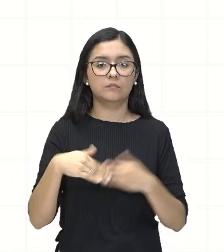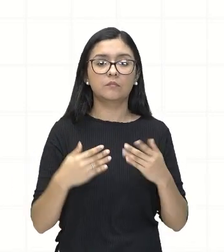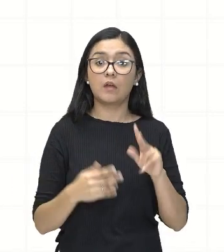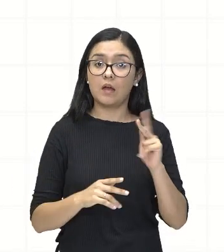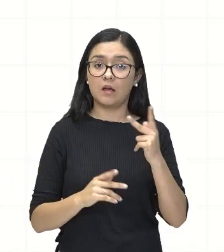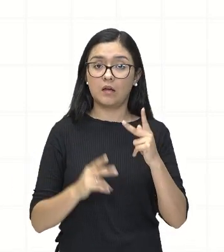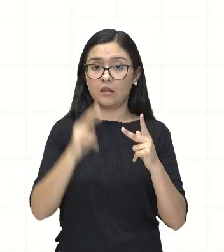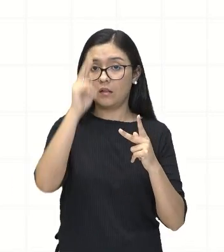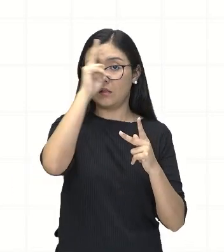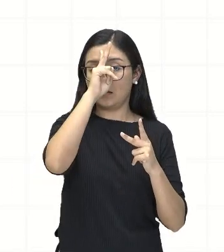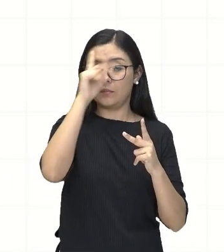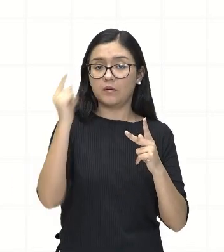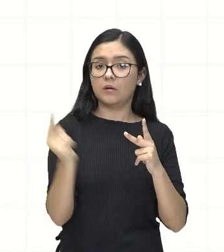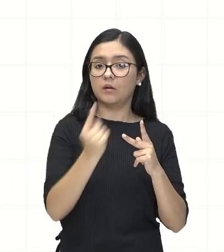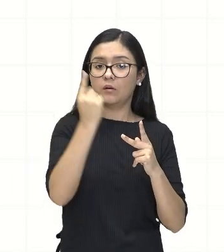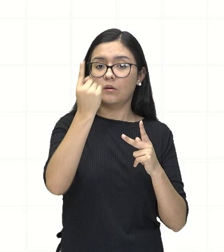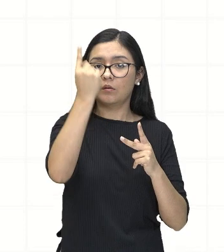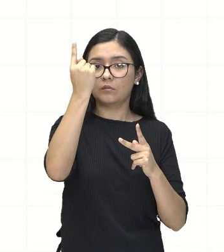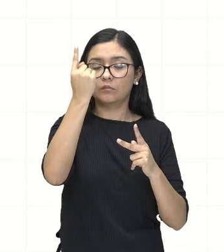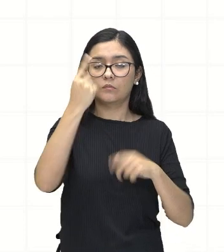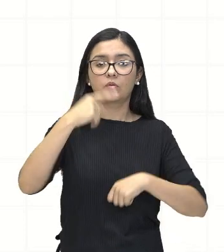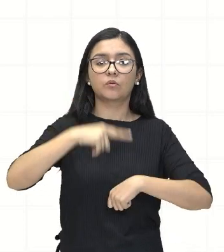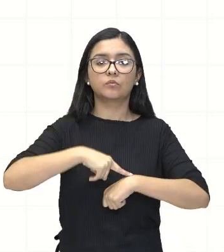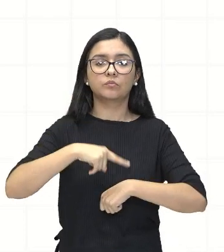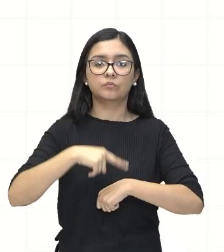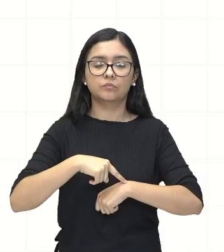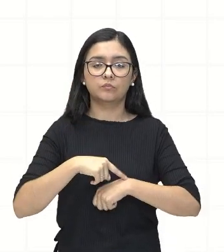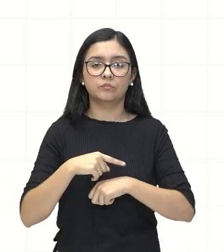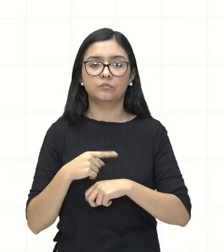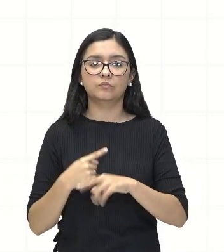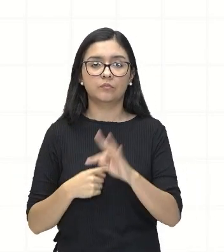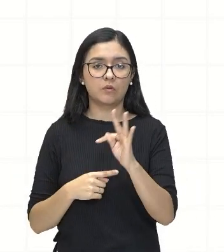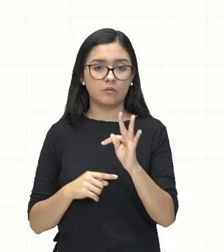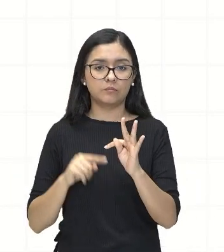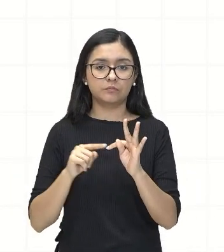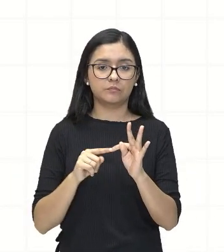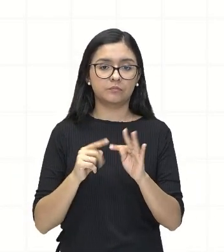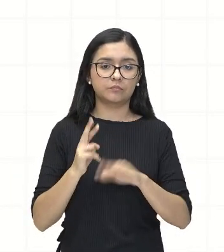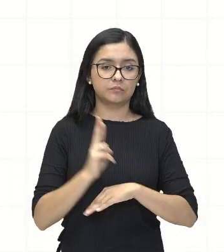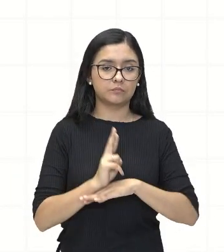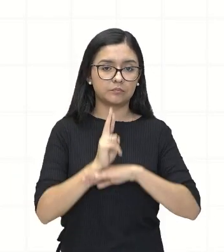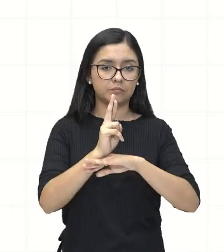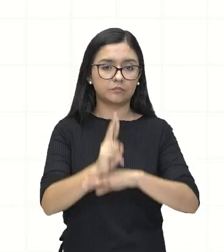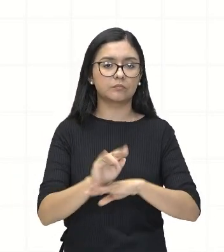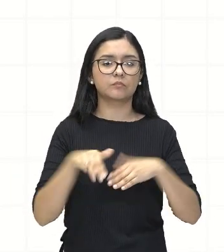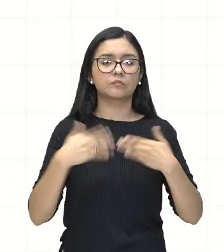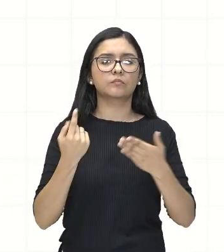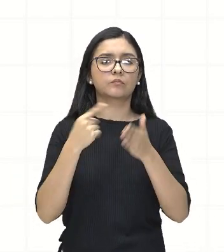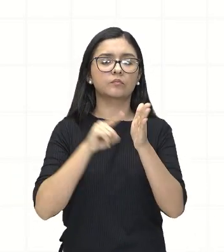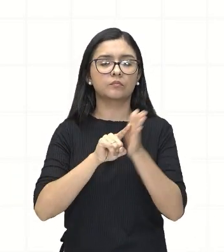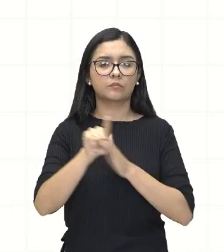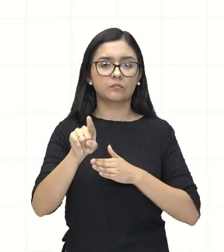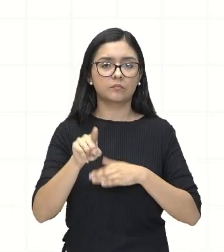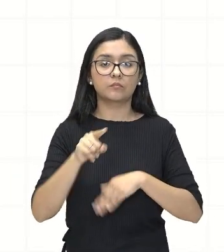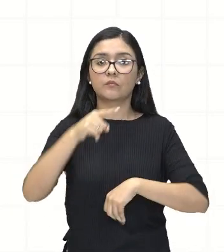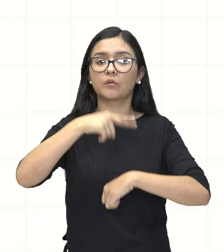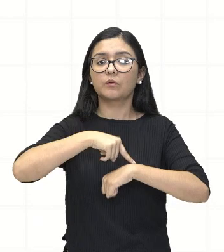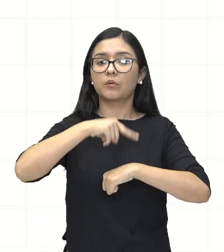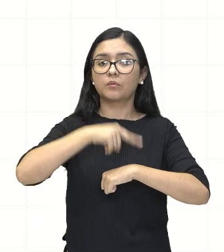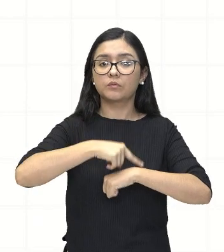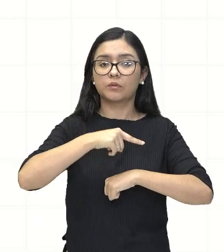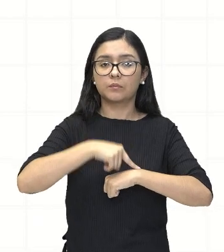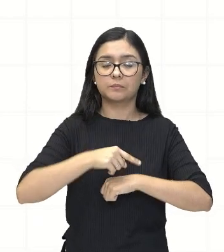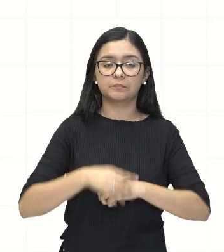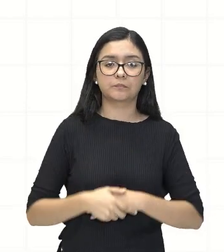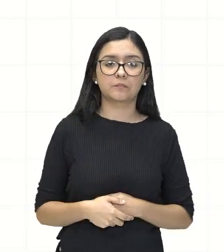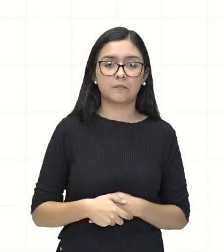metros e T é o tempo em segundos. Olha a pergunta, qual é o tempo de voo do projétil? Ou